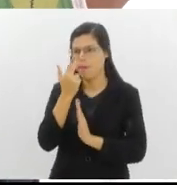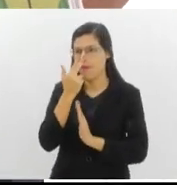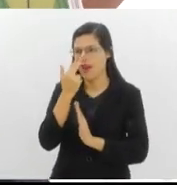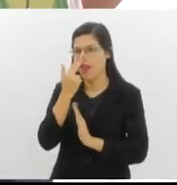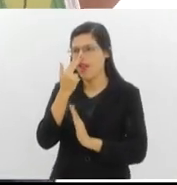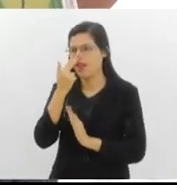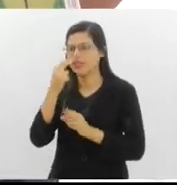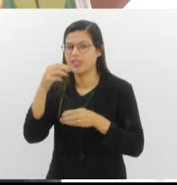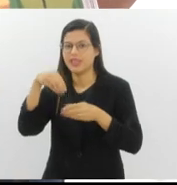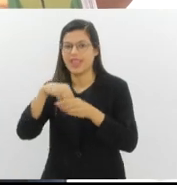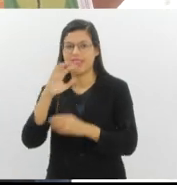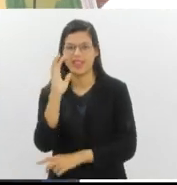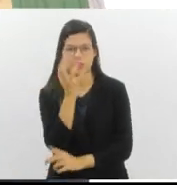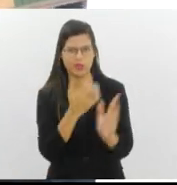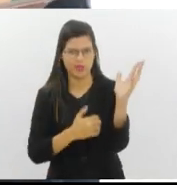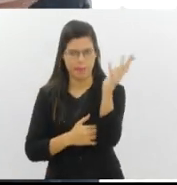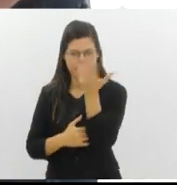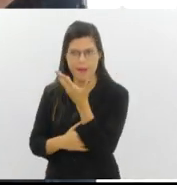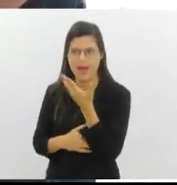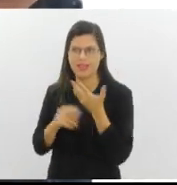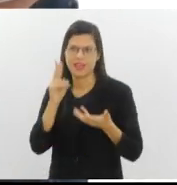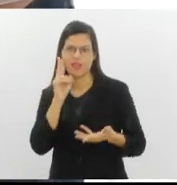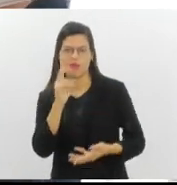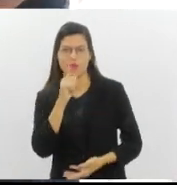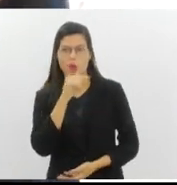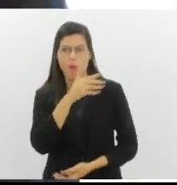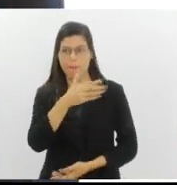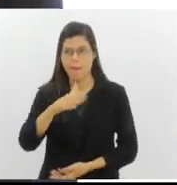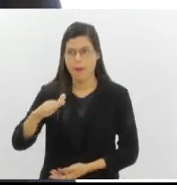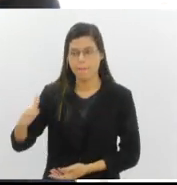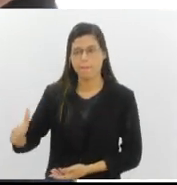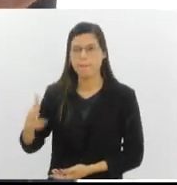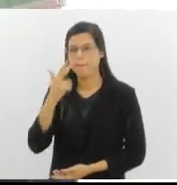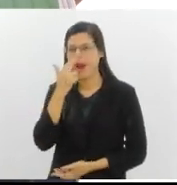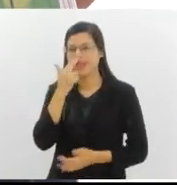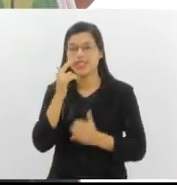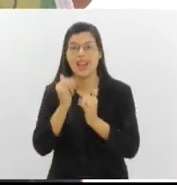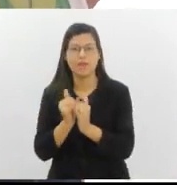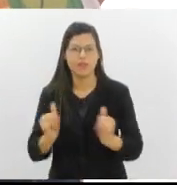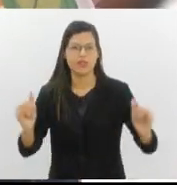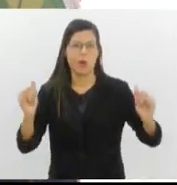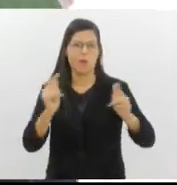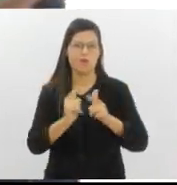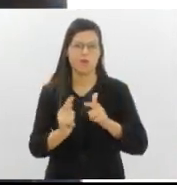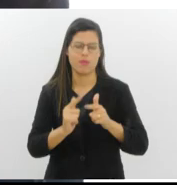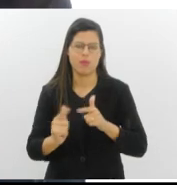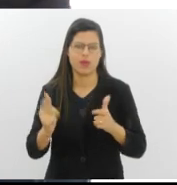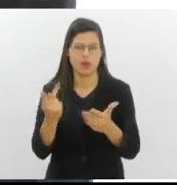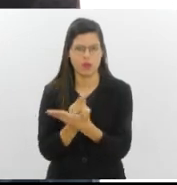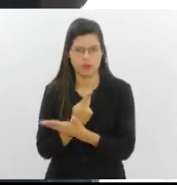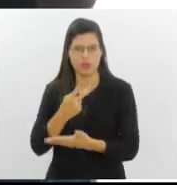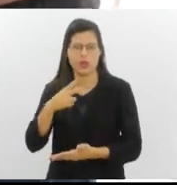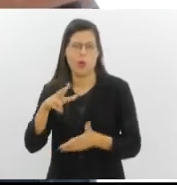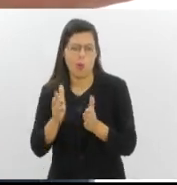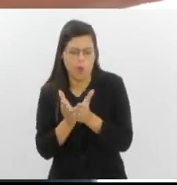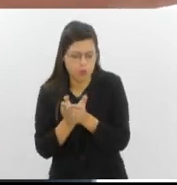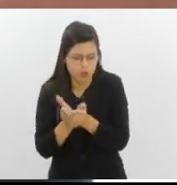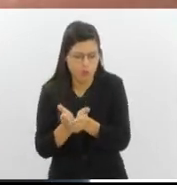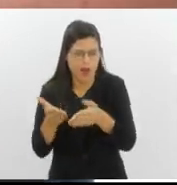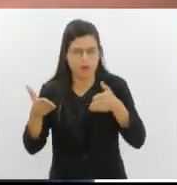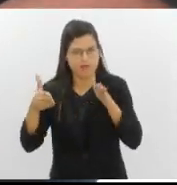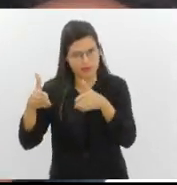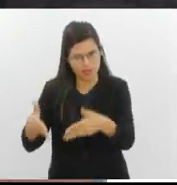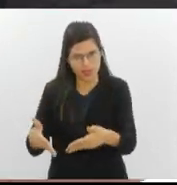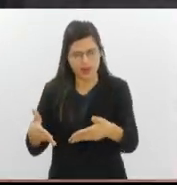um anúncio da tragédia que vai acontecer com os caravelas chegando. Então, esse é o começo,